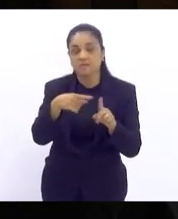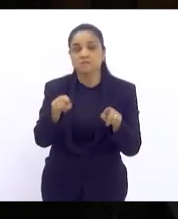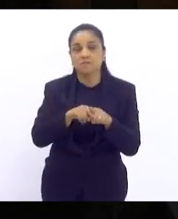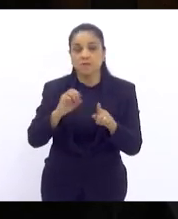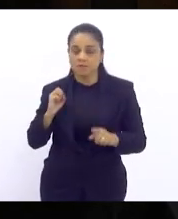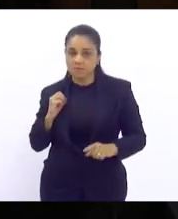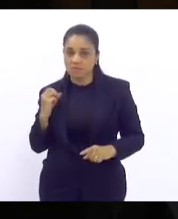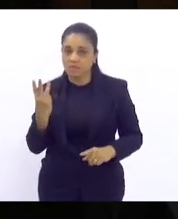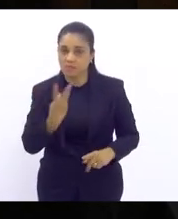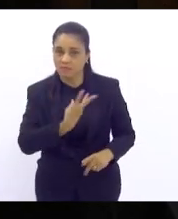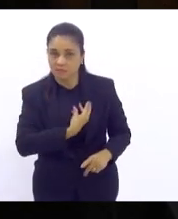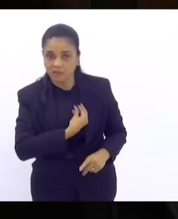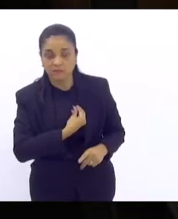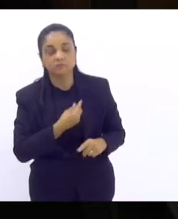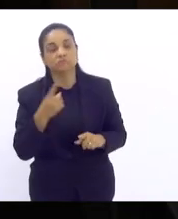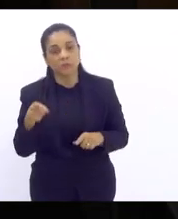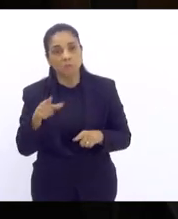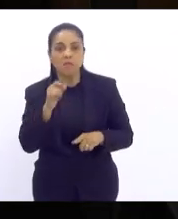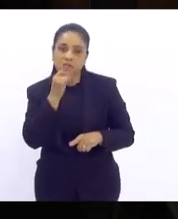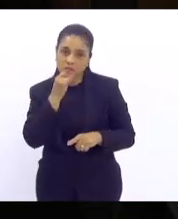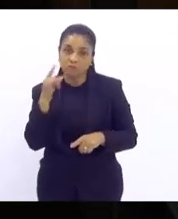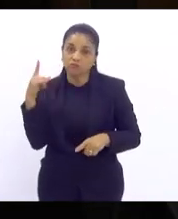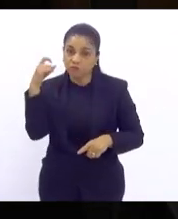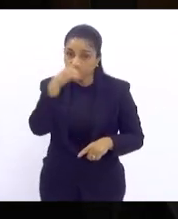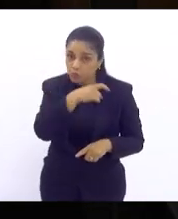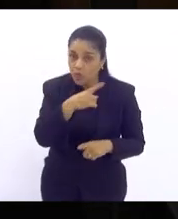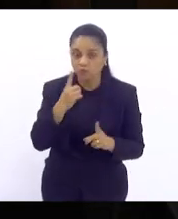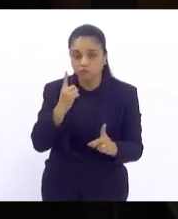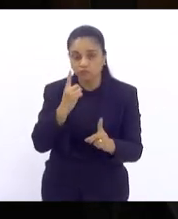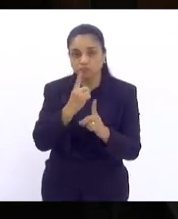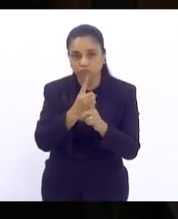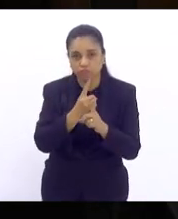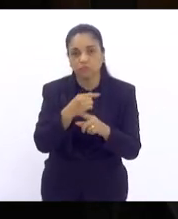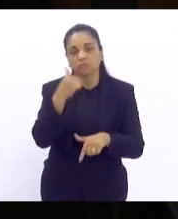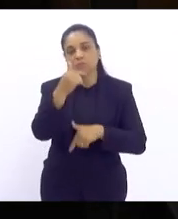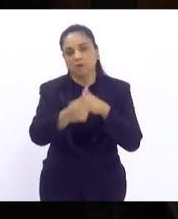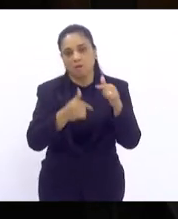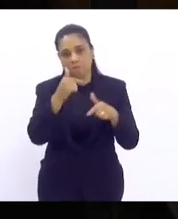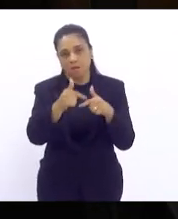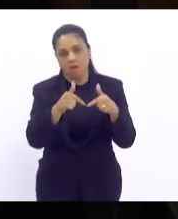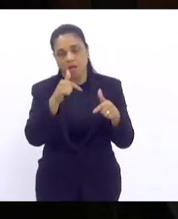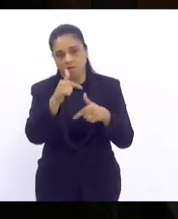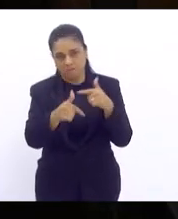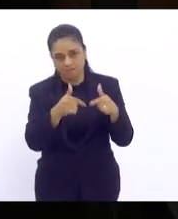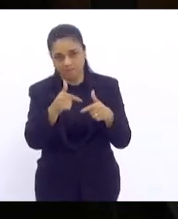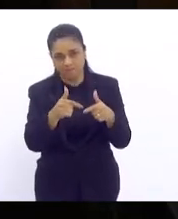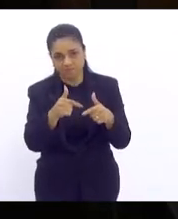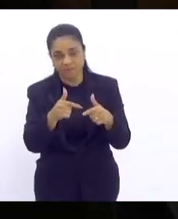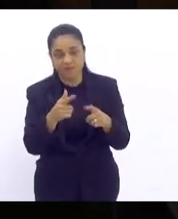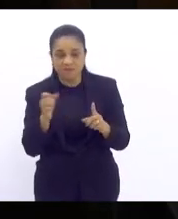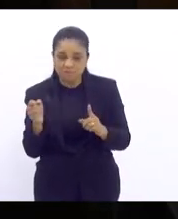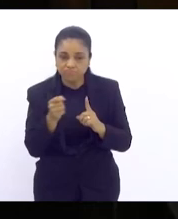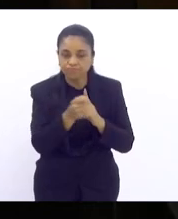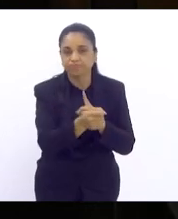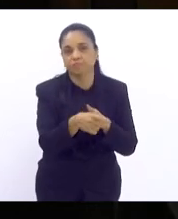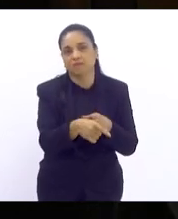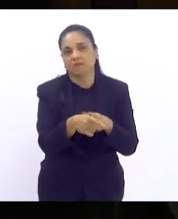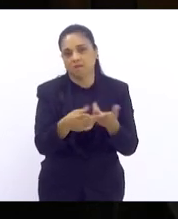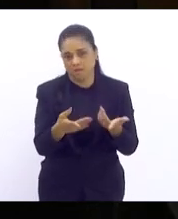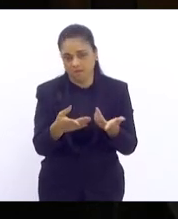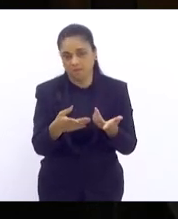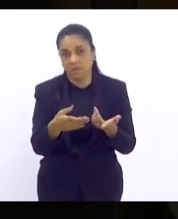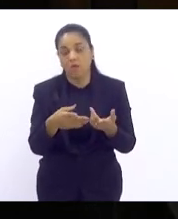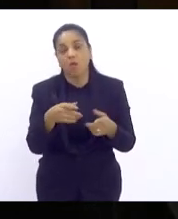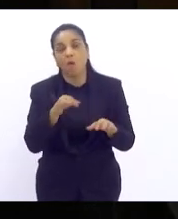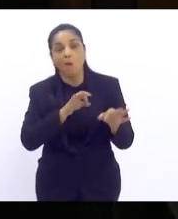por exemplo tem uma dificuldade ainda maior de encontrar emprego e de ascender quando encontra esse emprego então nós temos